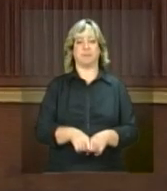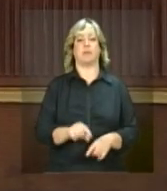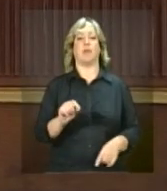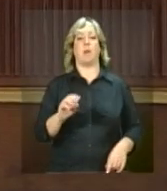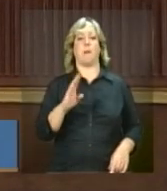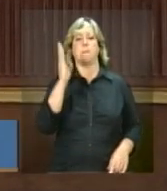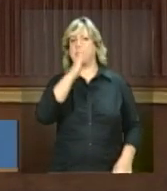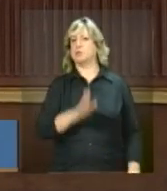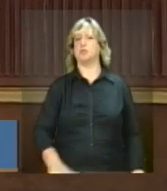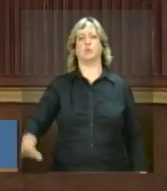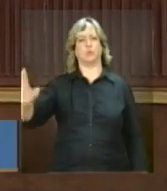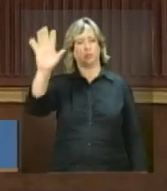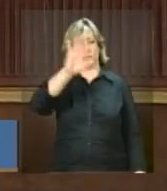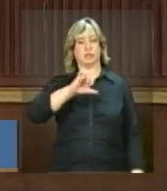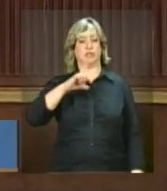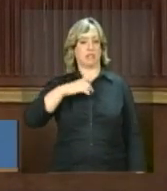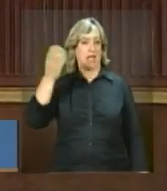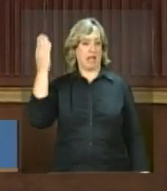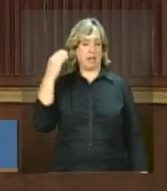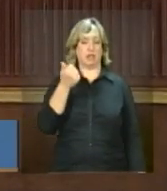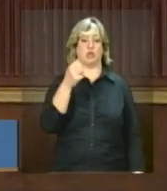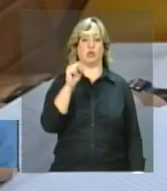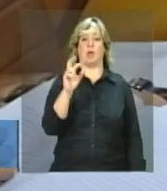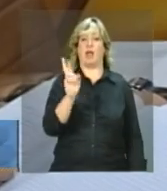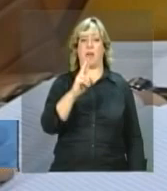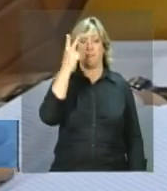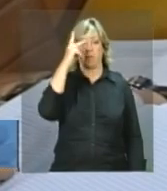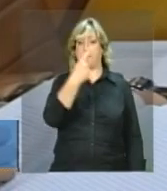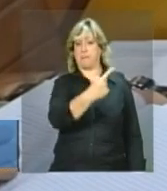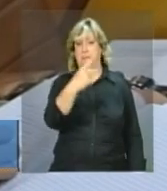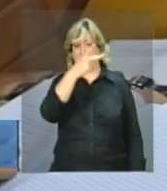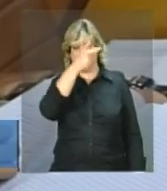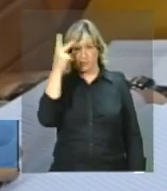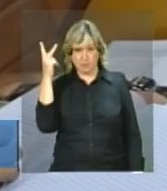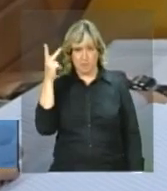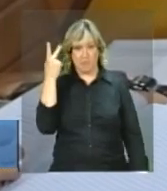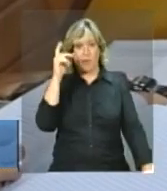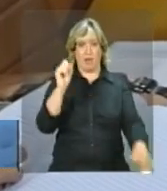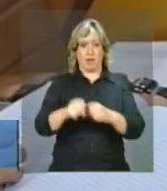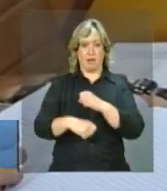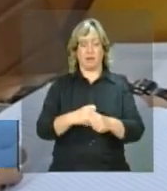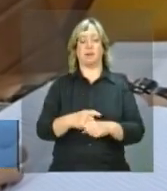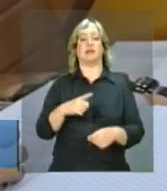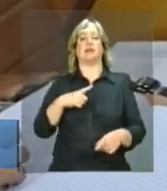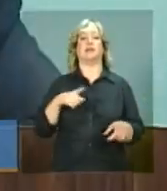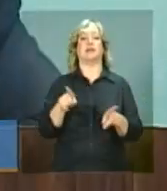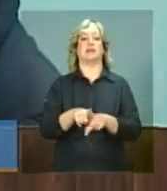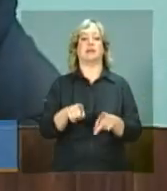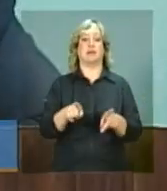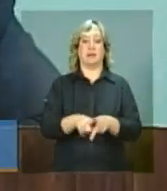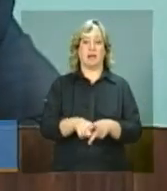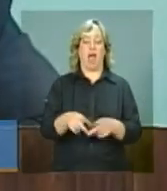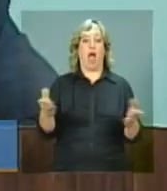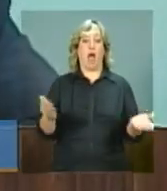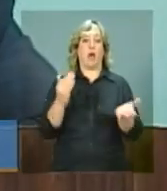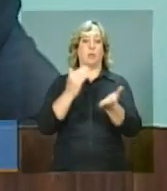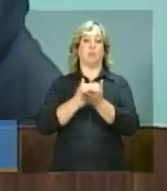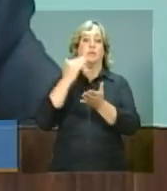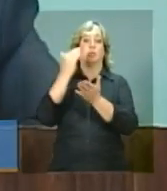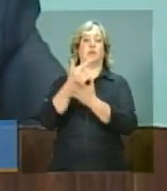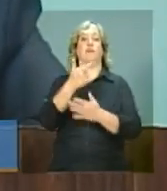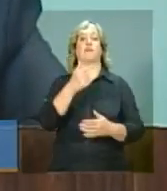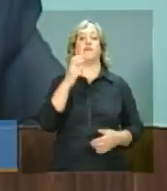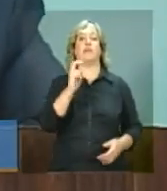Brasil inteiro recebia R 18,00 per capita ano e agora os municípios com maior percentual de população em cima de pobreza teve aumento de 25%